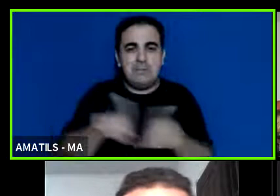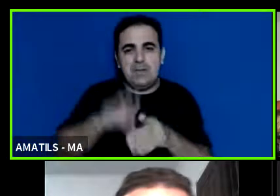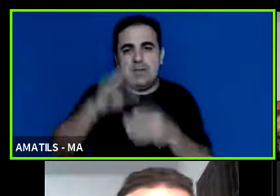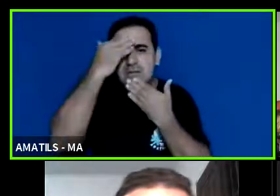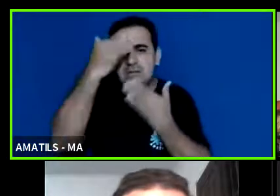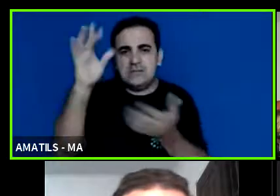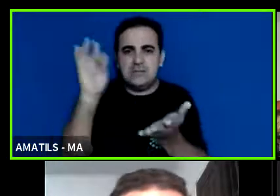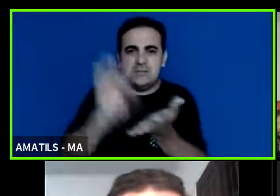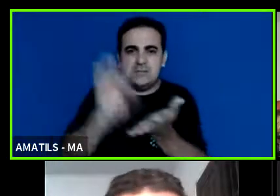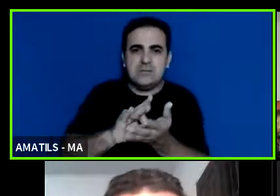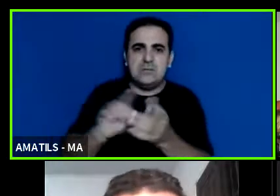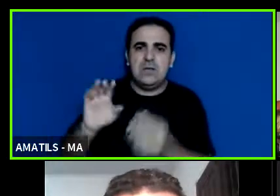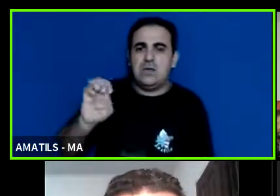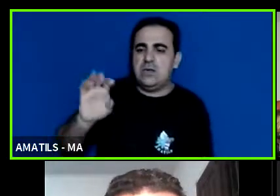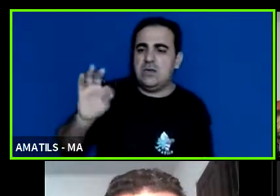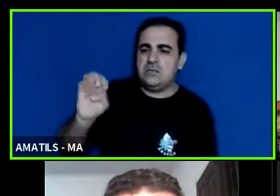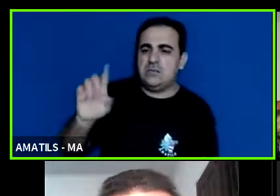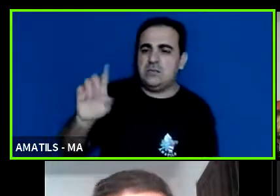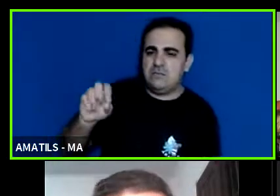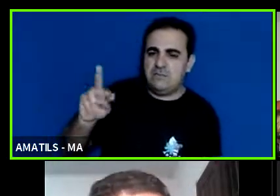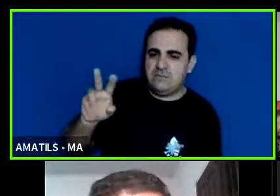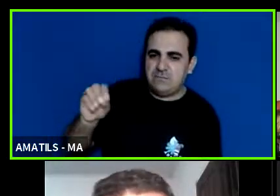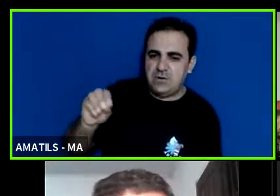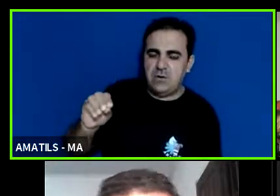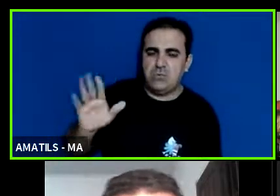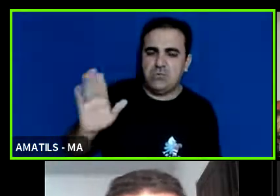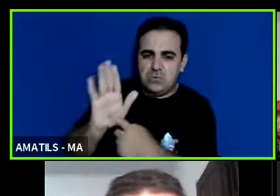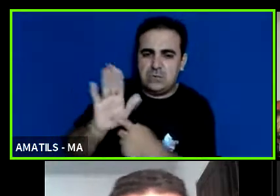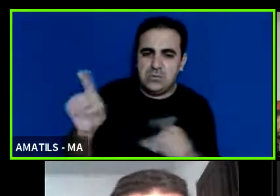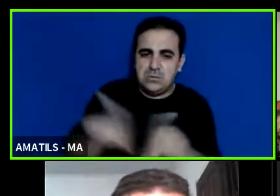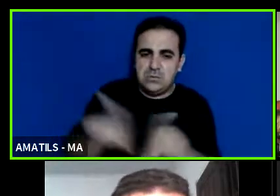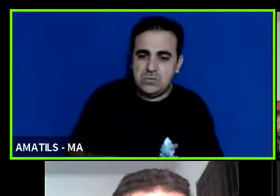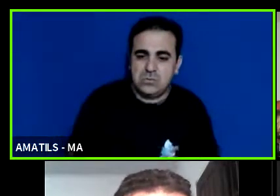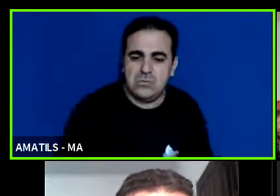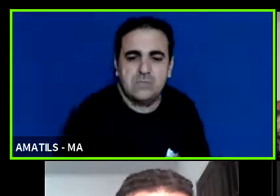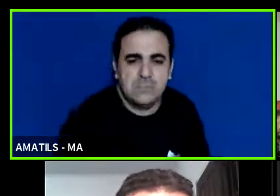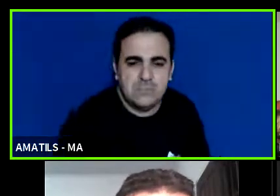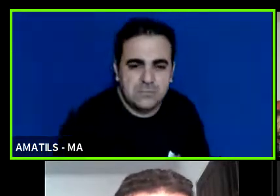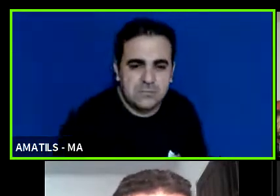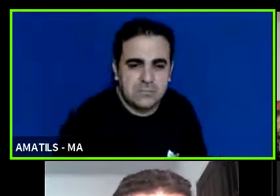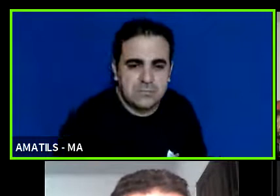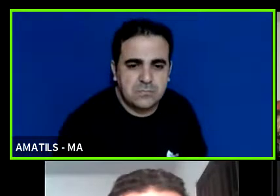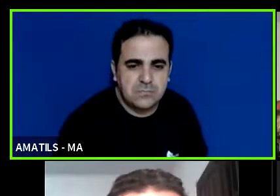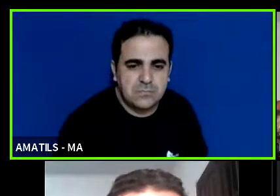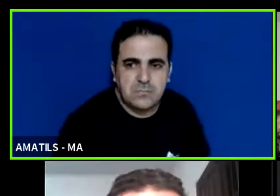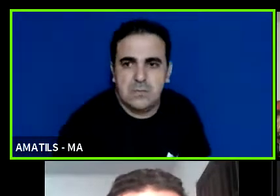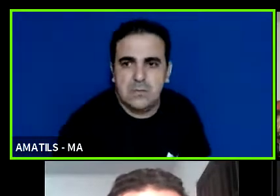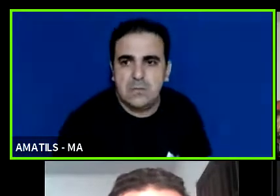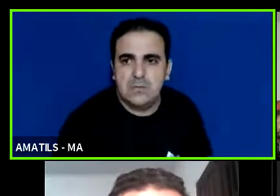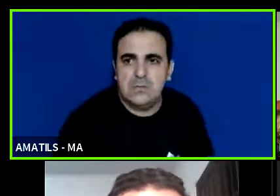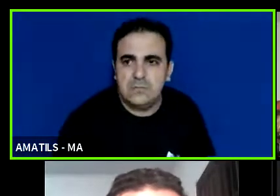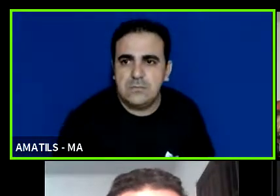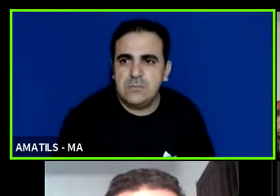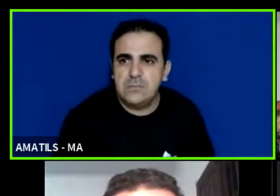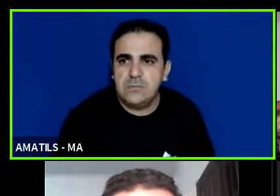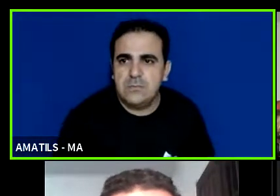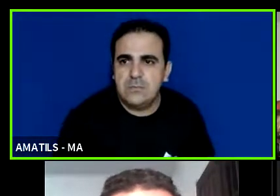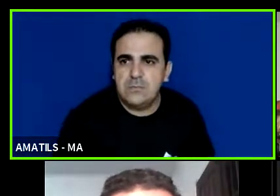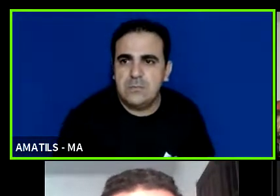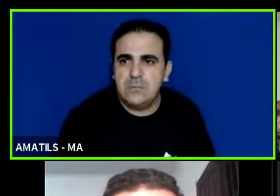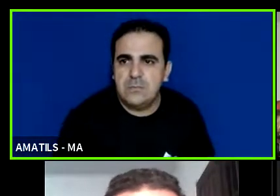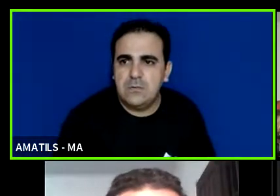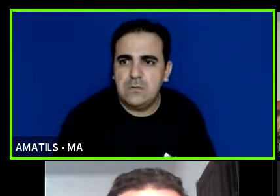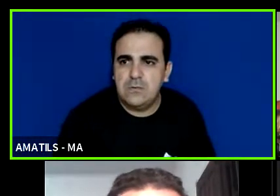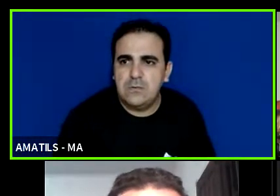ao Etervaldo que nos apresentou que trouxe esse nome penso que aquilo que a Etervaldo já tinha